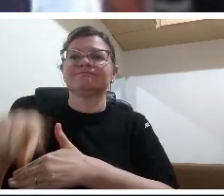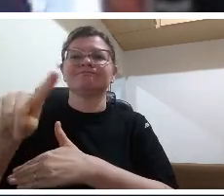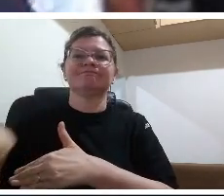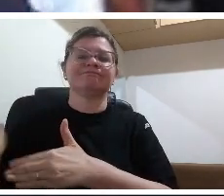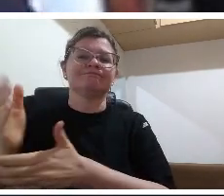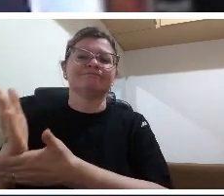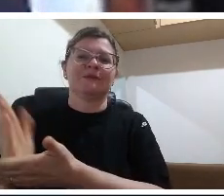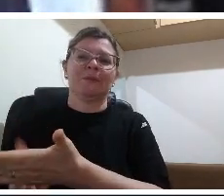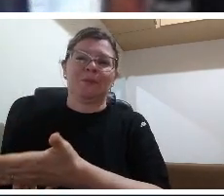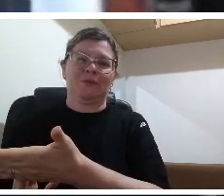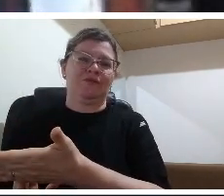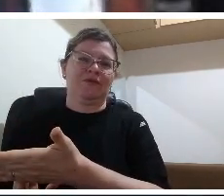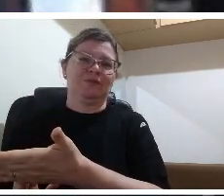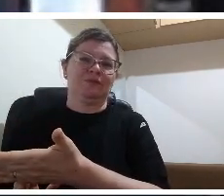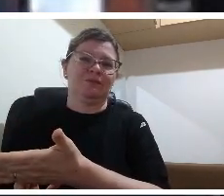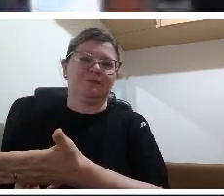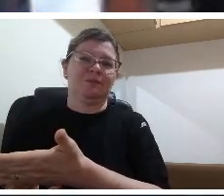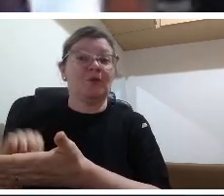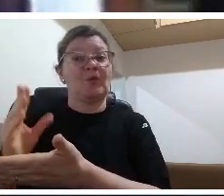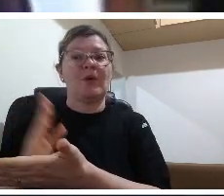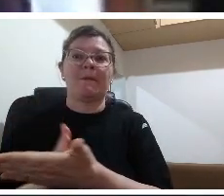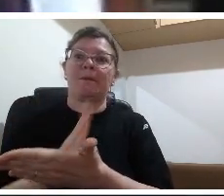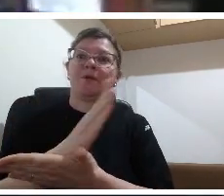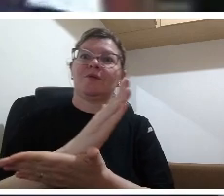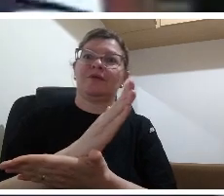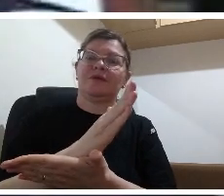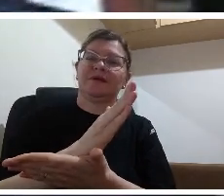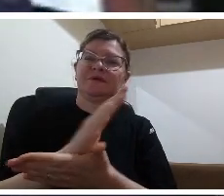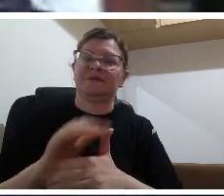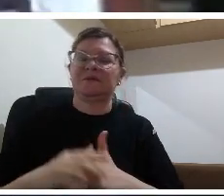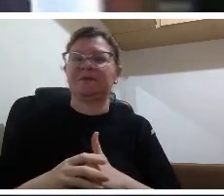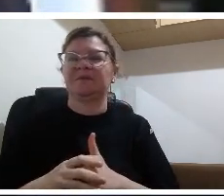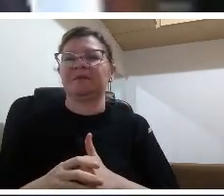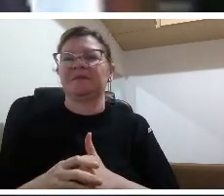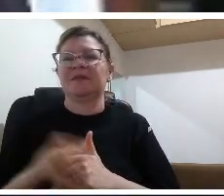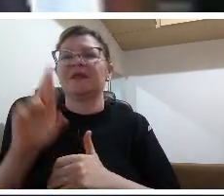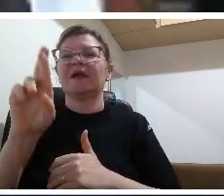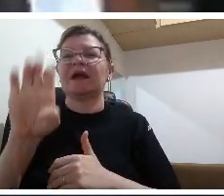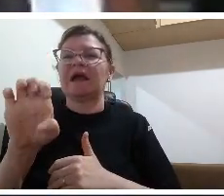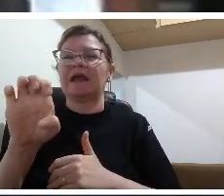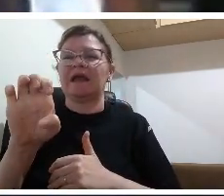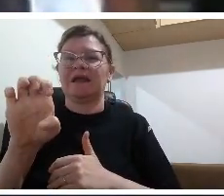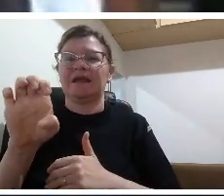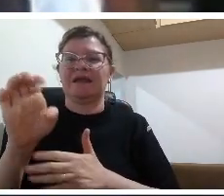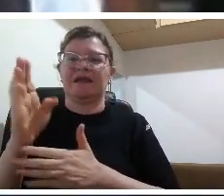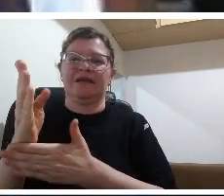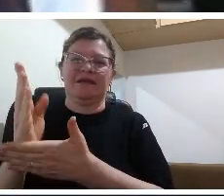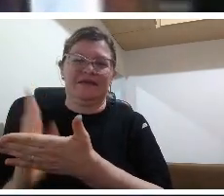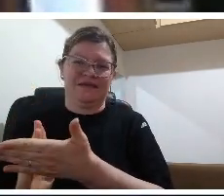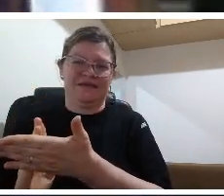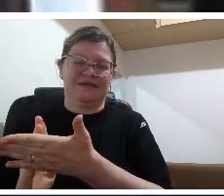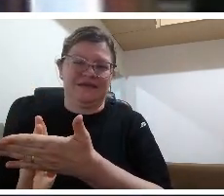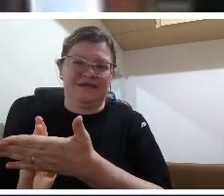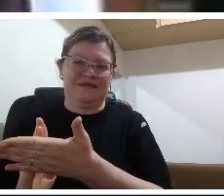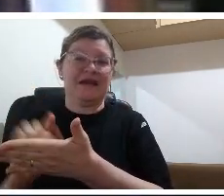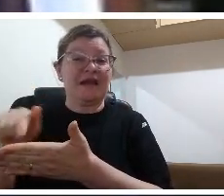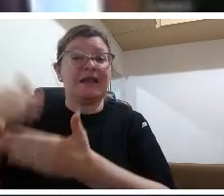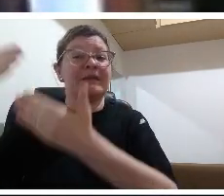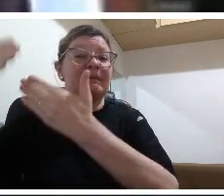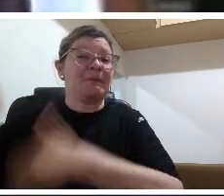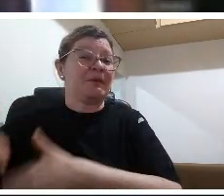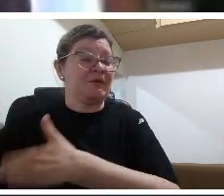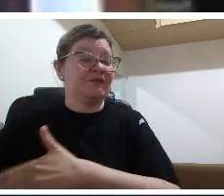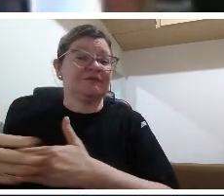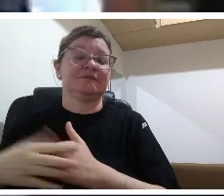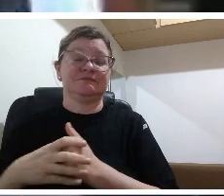creio que a maioria das vezes as escolas não trabalham com avaliação as escolas trabalham com provas nós fazemos provas o